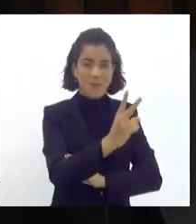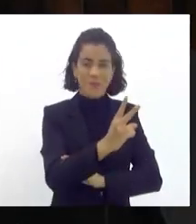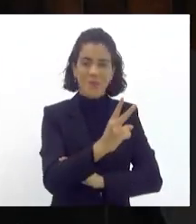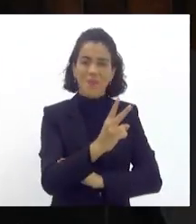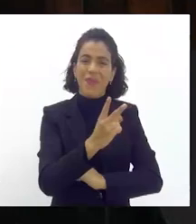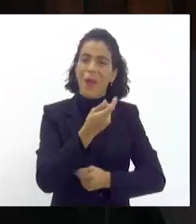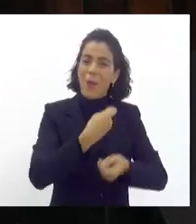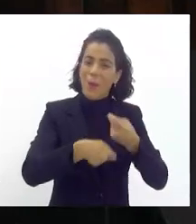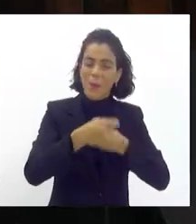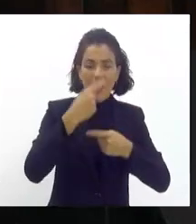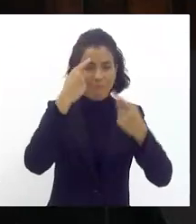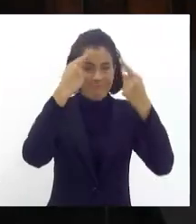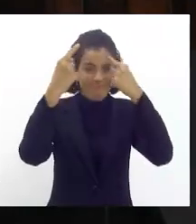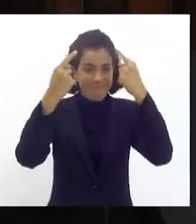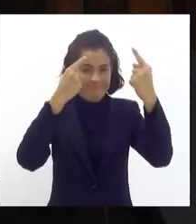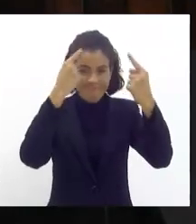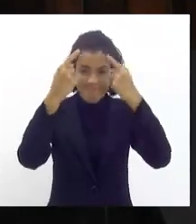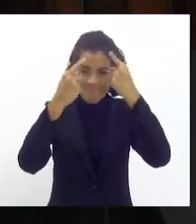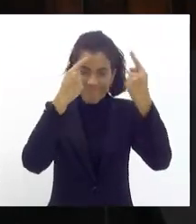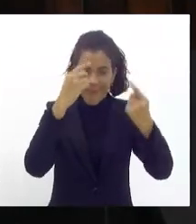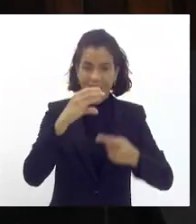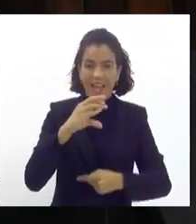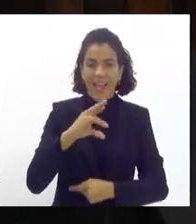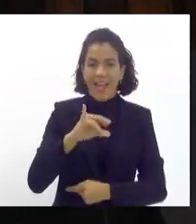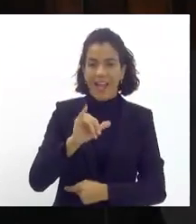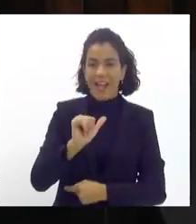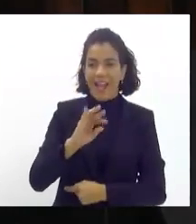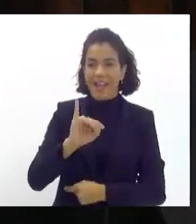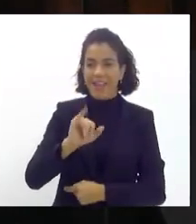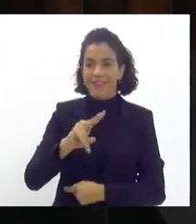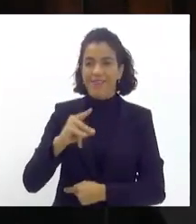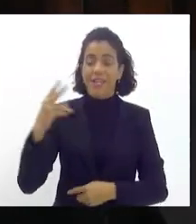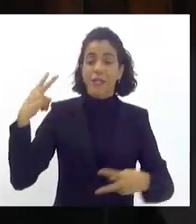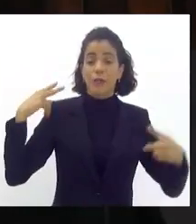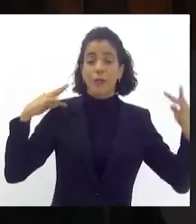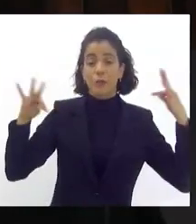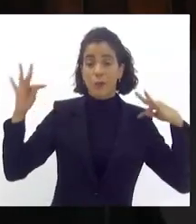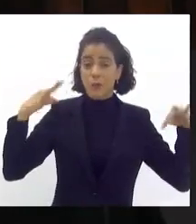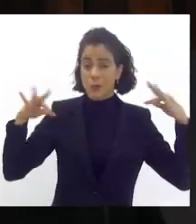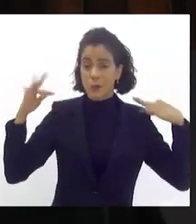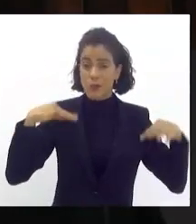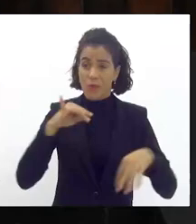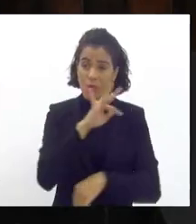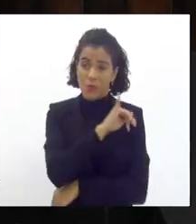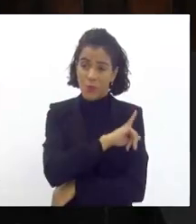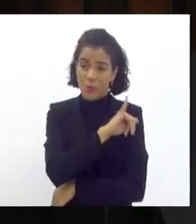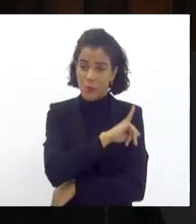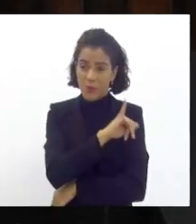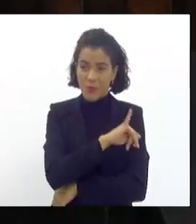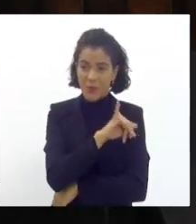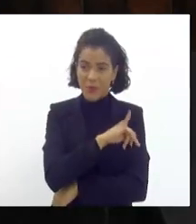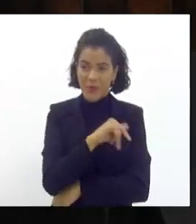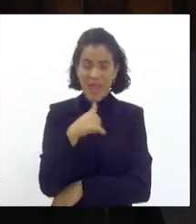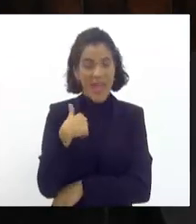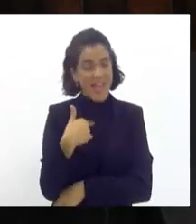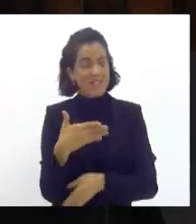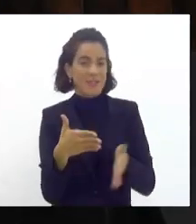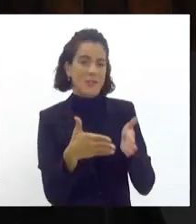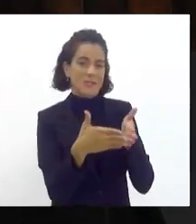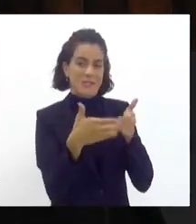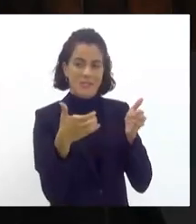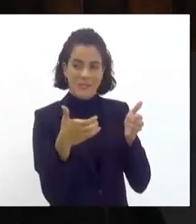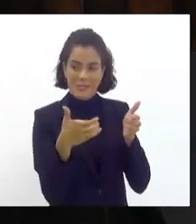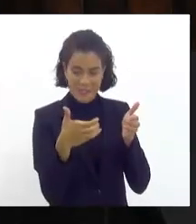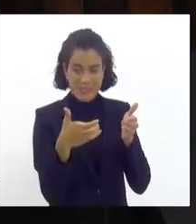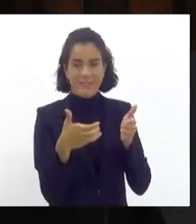e consequentemente no turismo do Rio de Janeiro essa é a nossa solicitação que